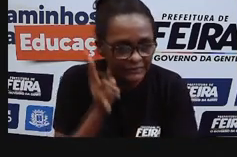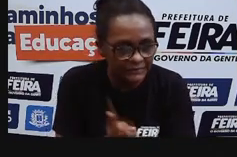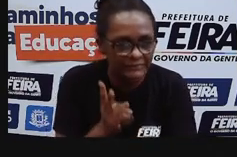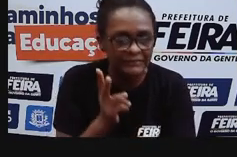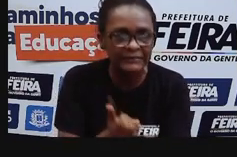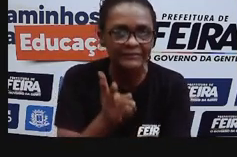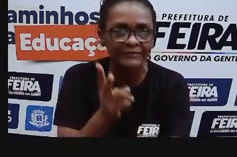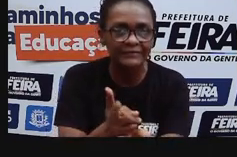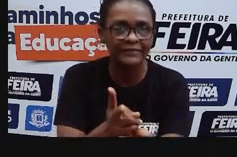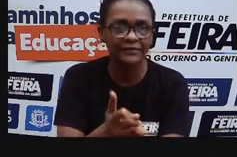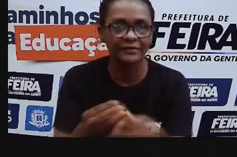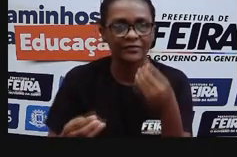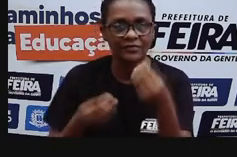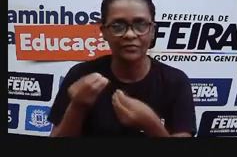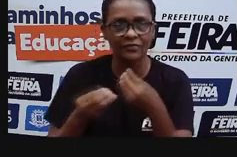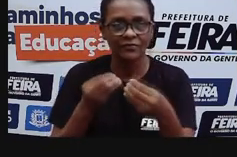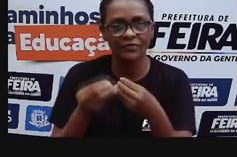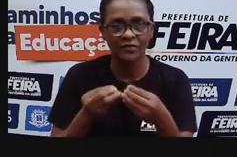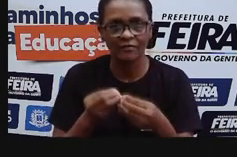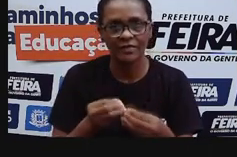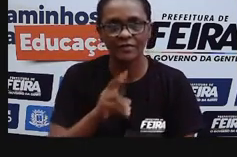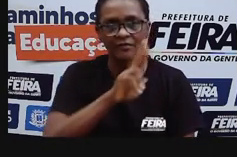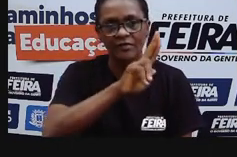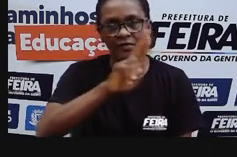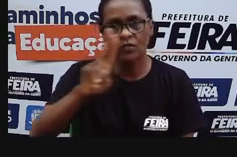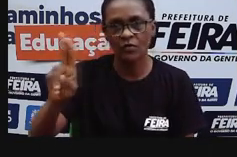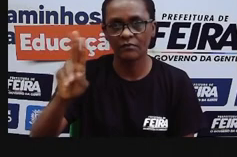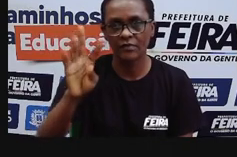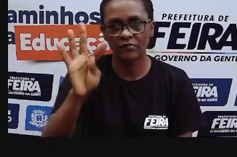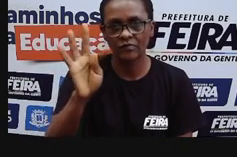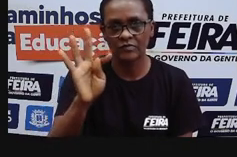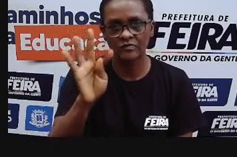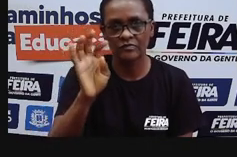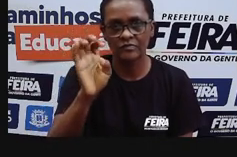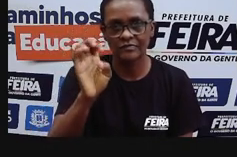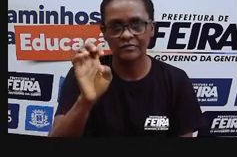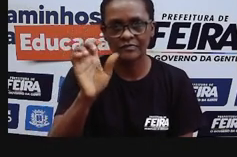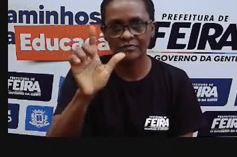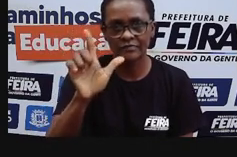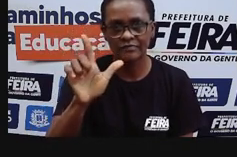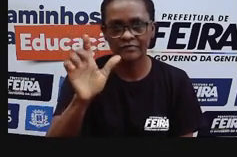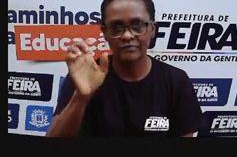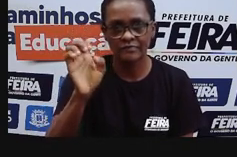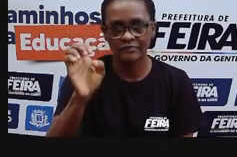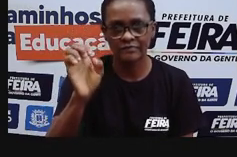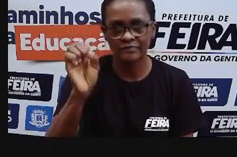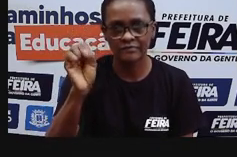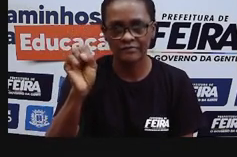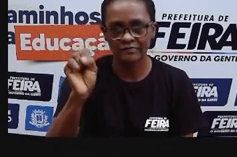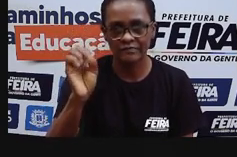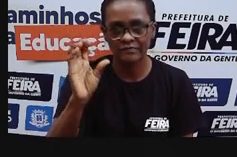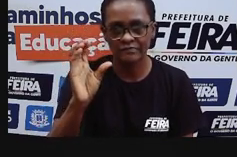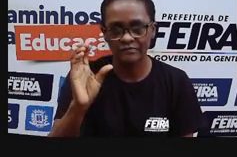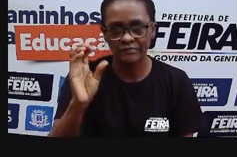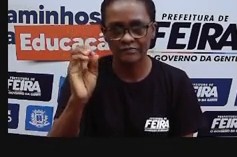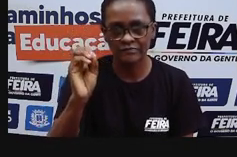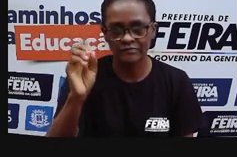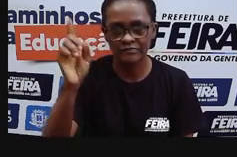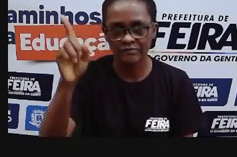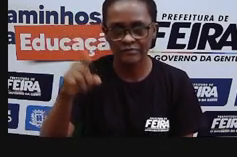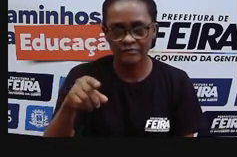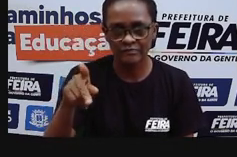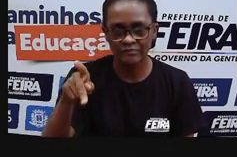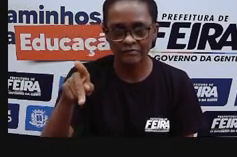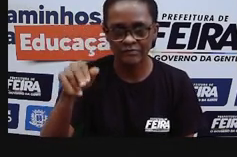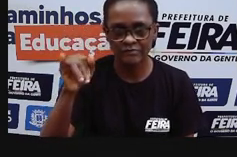a gente vê no telescópio, né? Para ver as estrelas, para ver os planetas. A gente vai diminuir as